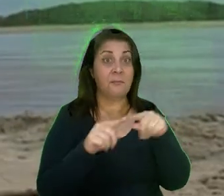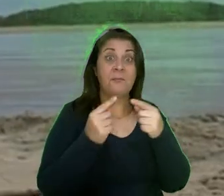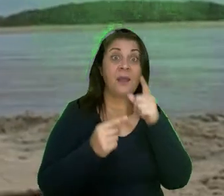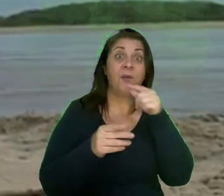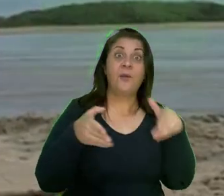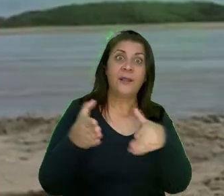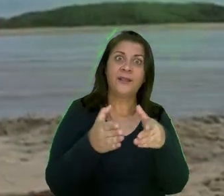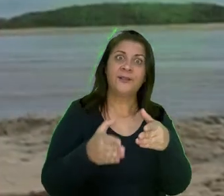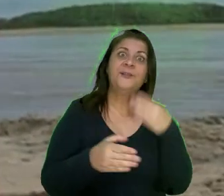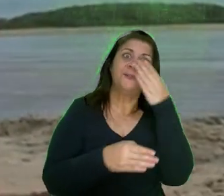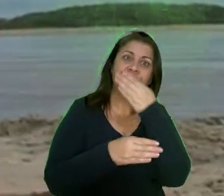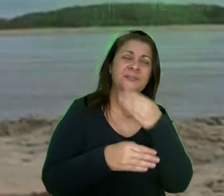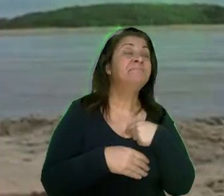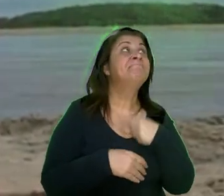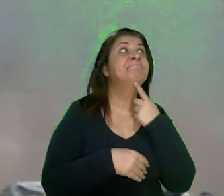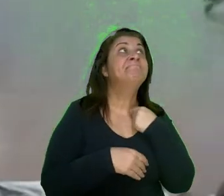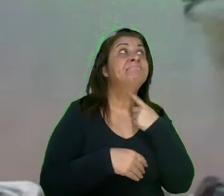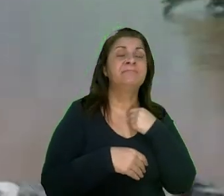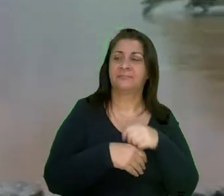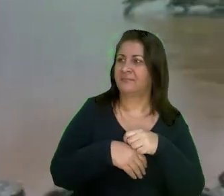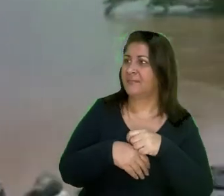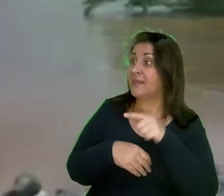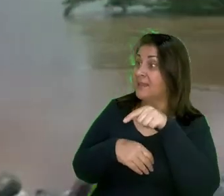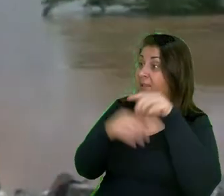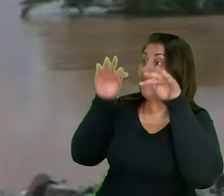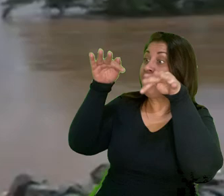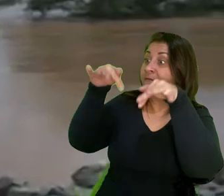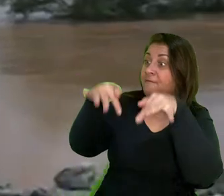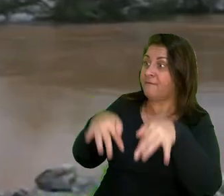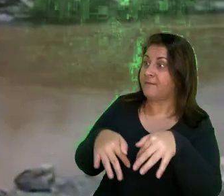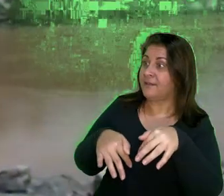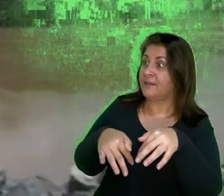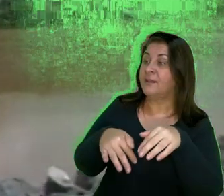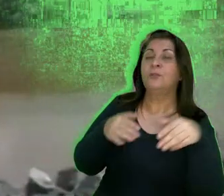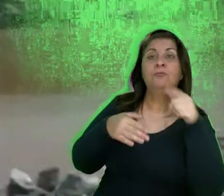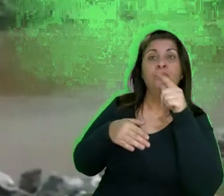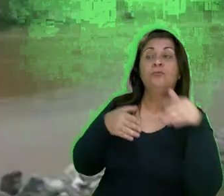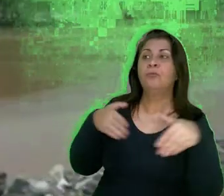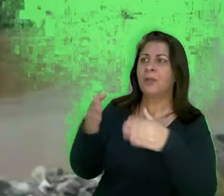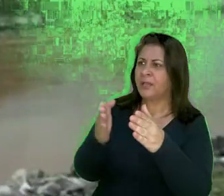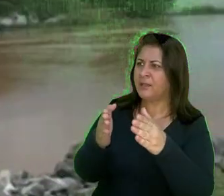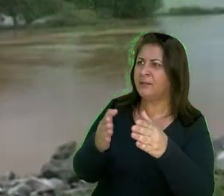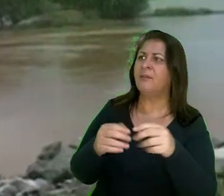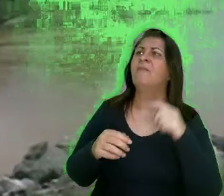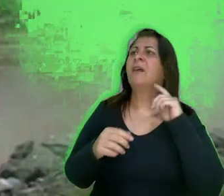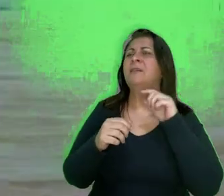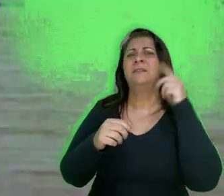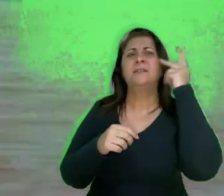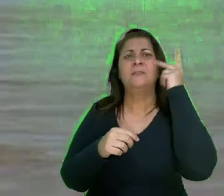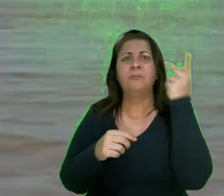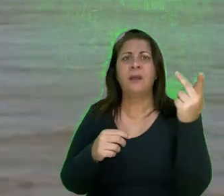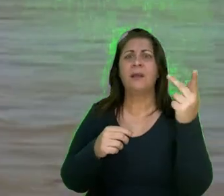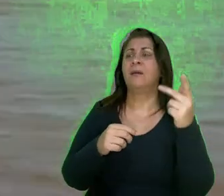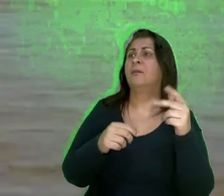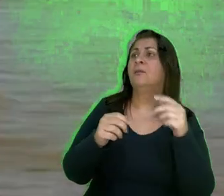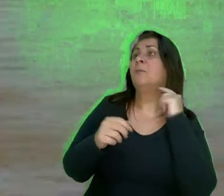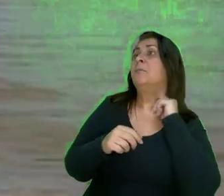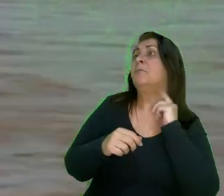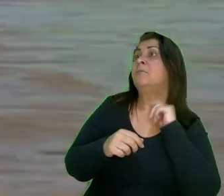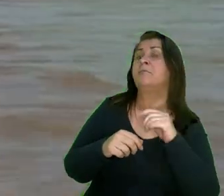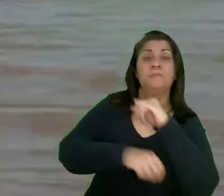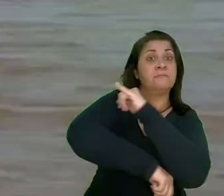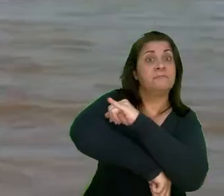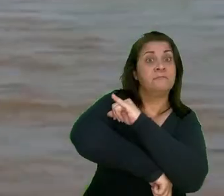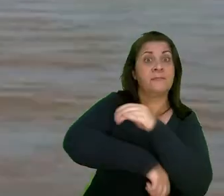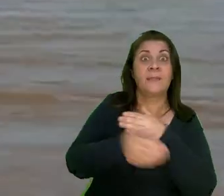rio é doce. Deu intercede, sou. Este é o fim do Rio Paraíba do Sul. Banha os estados de São Paulo, Minas Gerais e Rio de